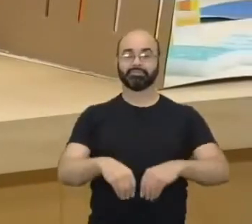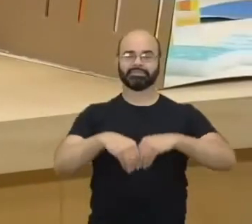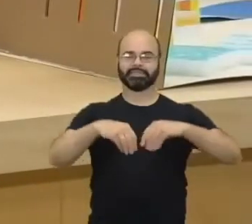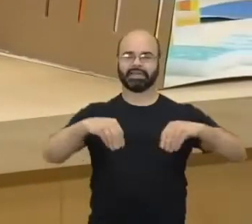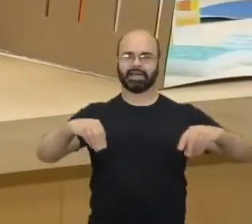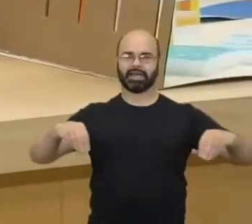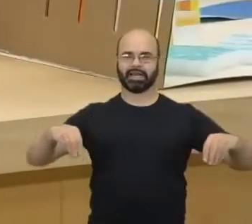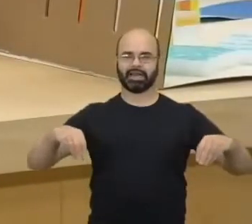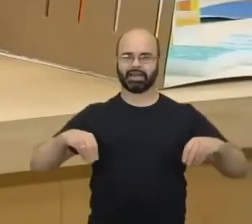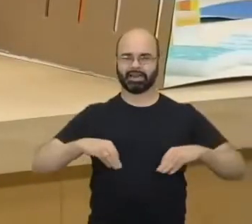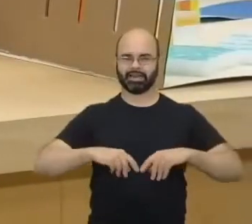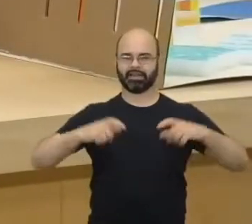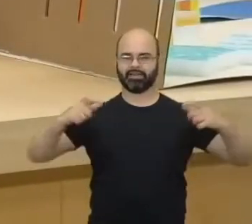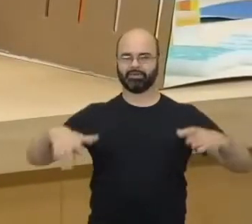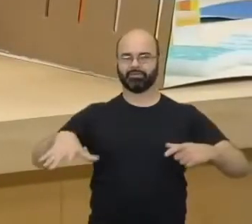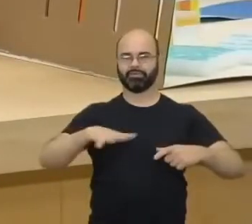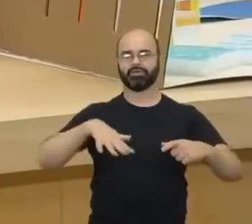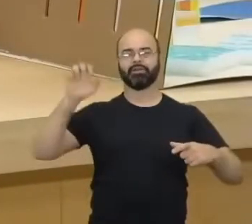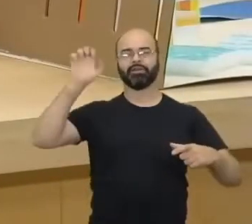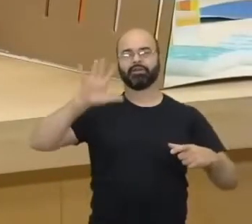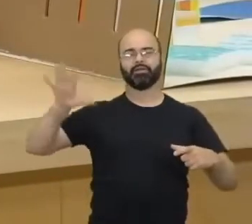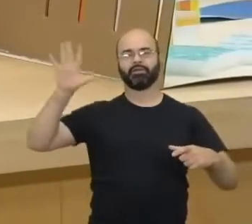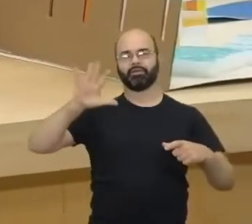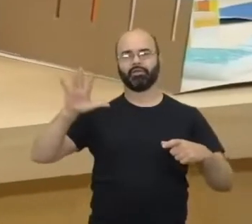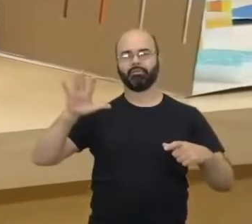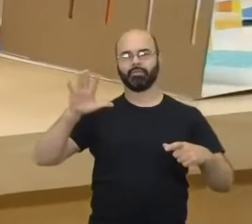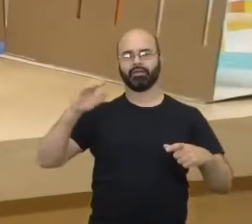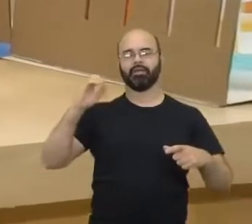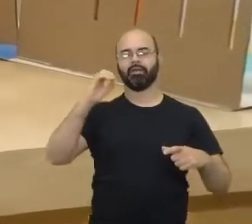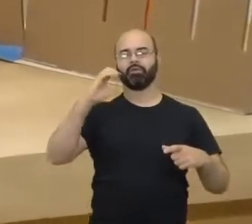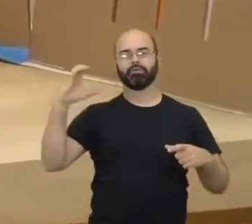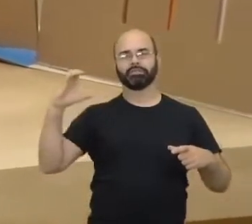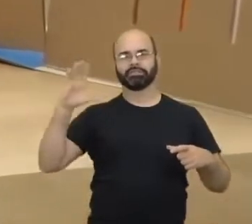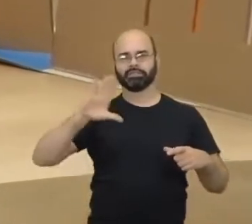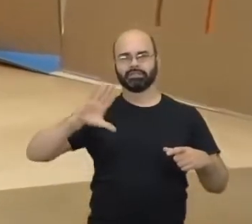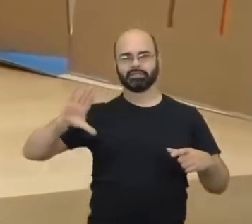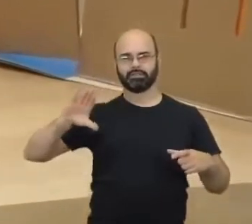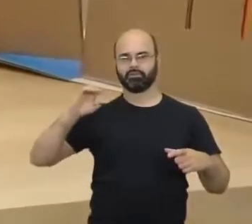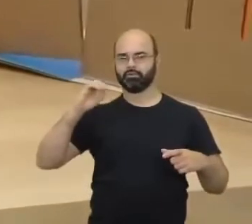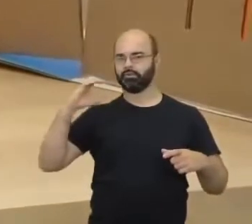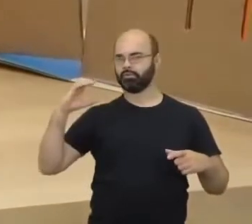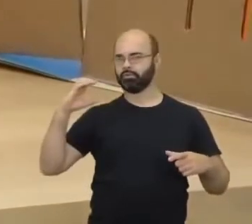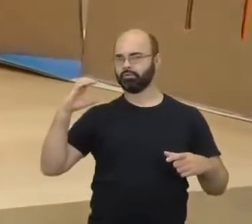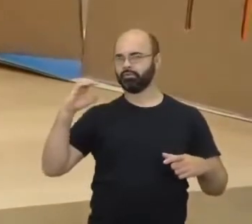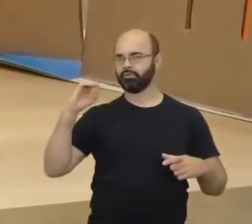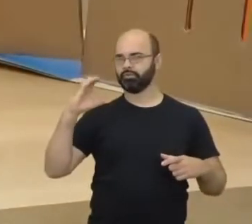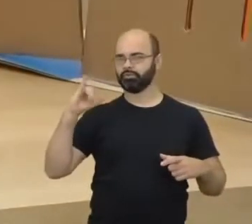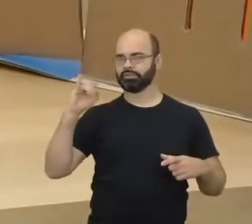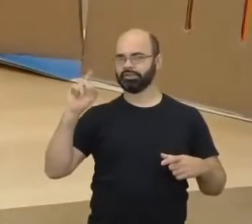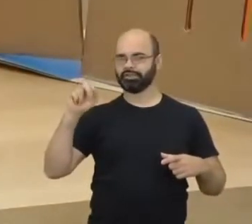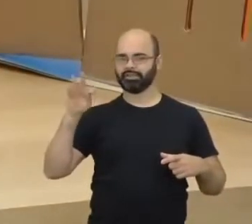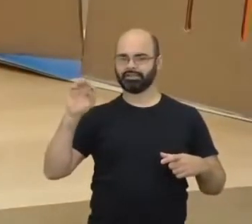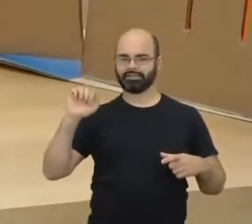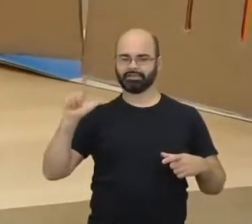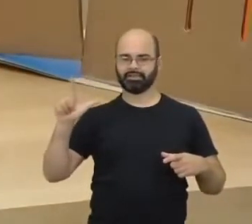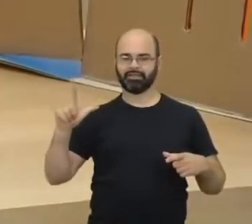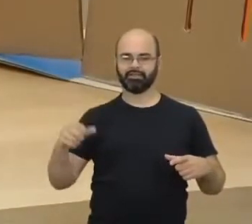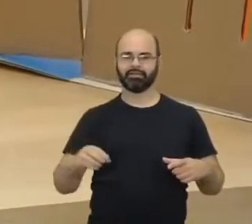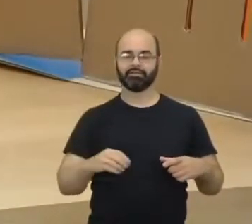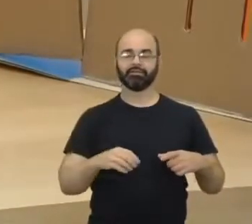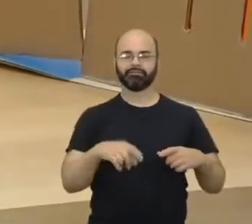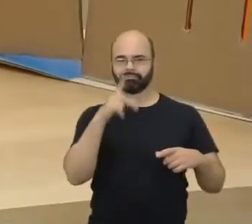lá na Europa Ocidental, né? E nesse pedaço de terra, parece um bosque, né?